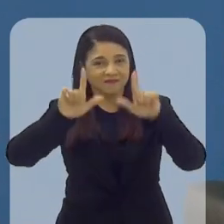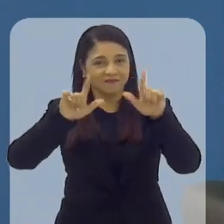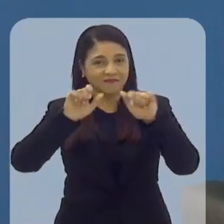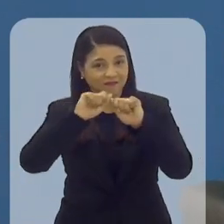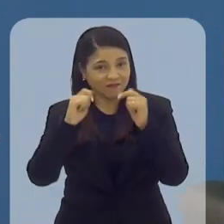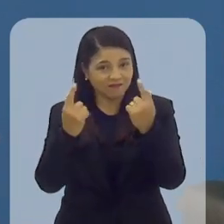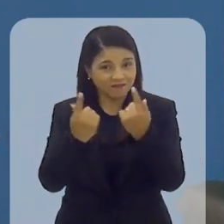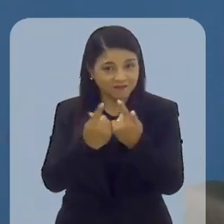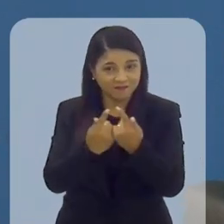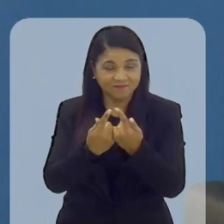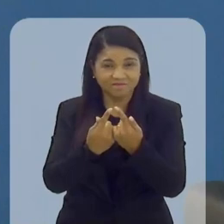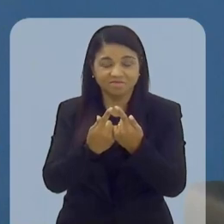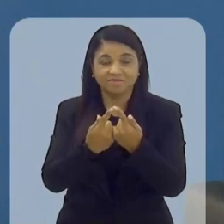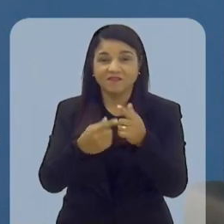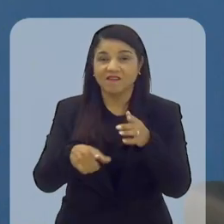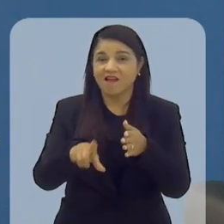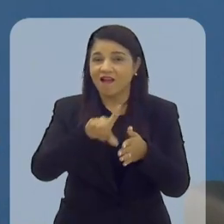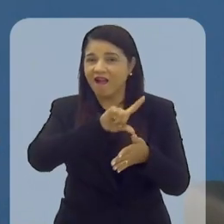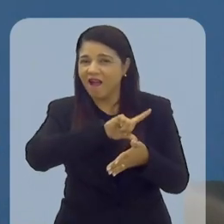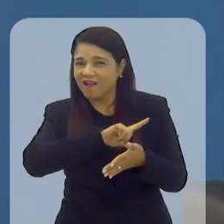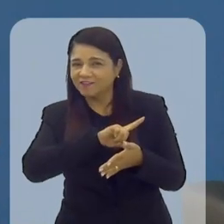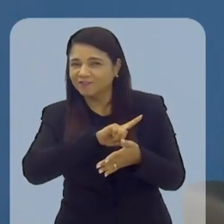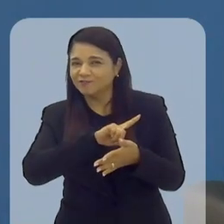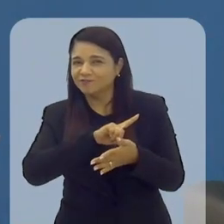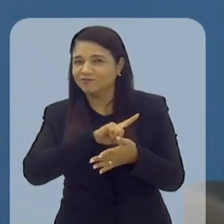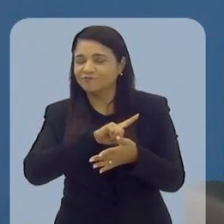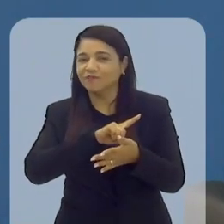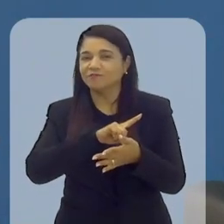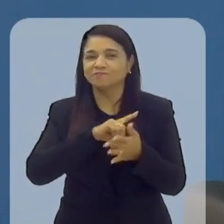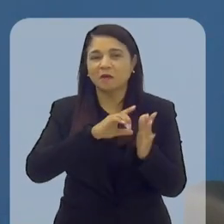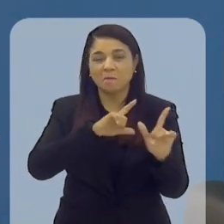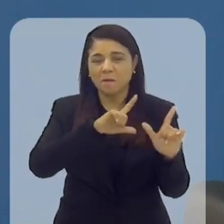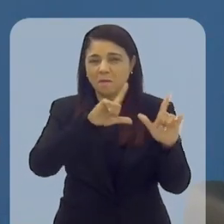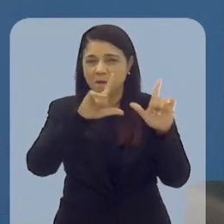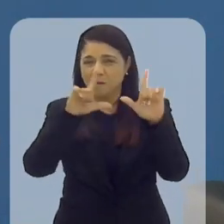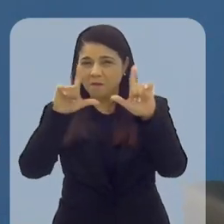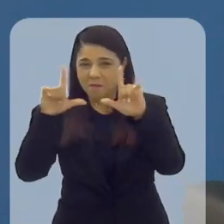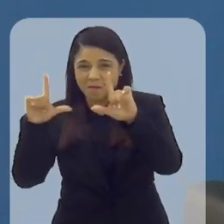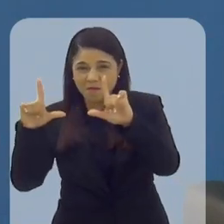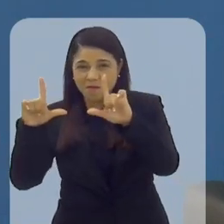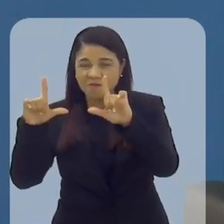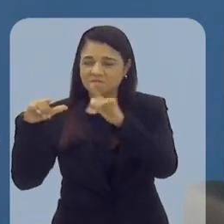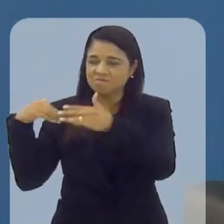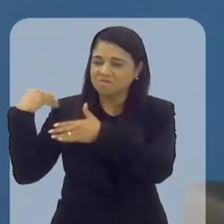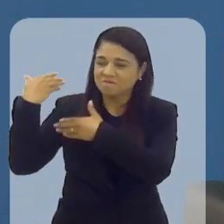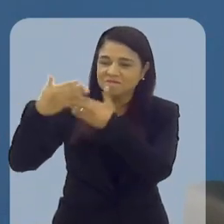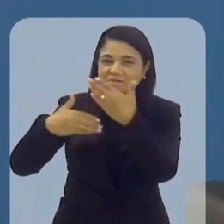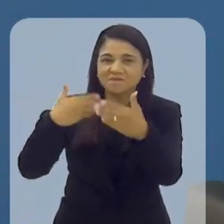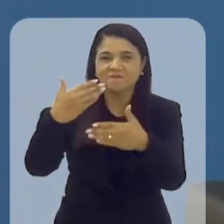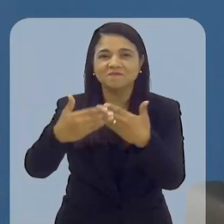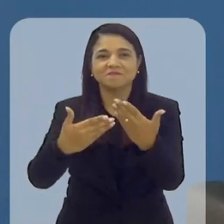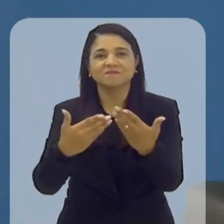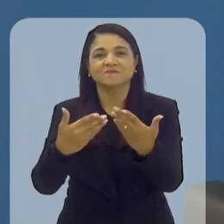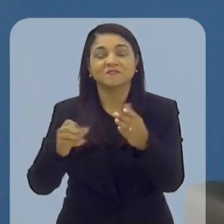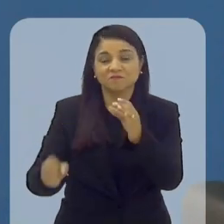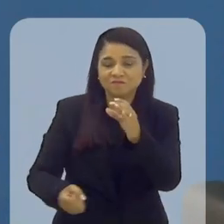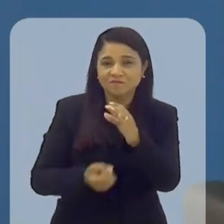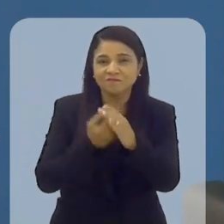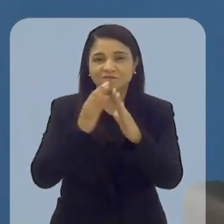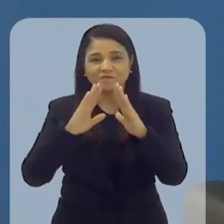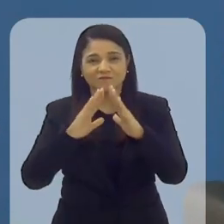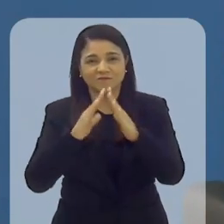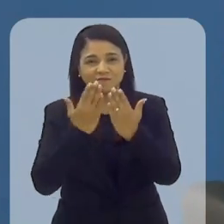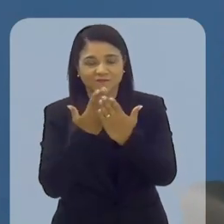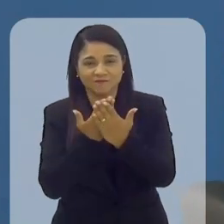TV ELERJ. Mas antes nós vamos dar uma passeada no tempo e falar um pouco sobre o nascimento da Escola do